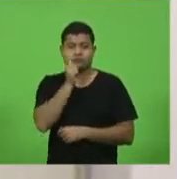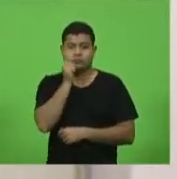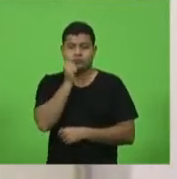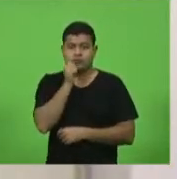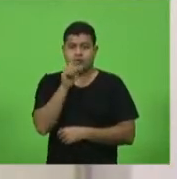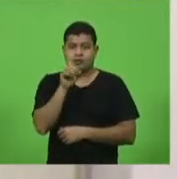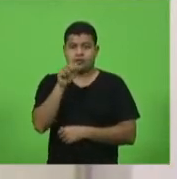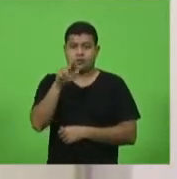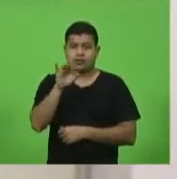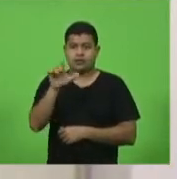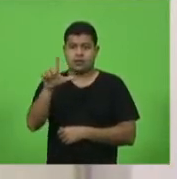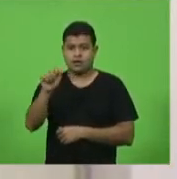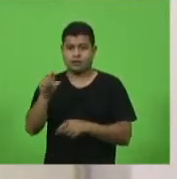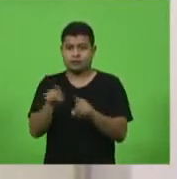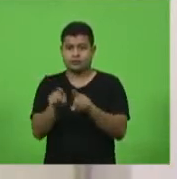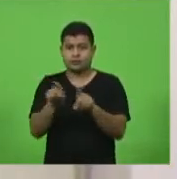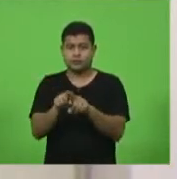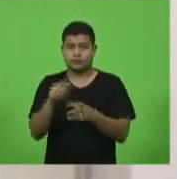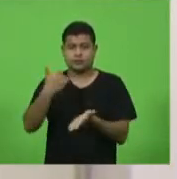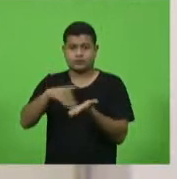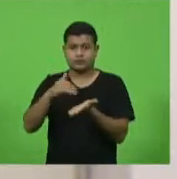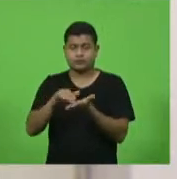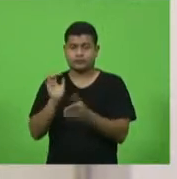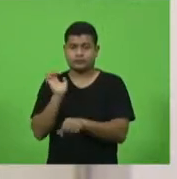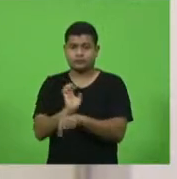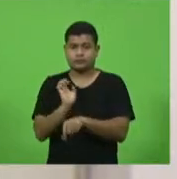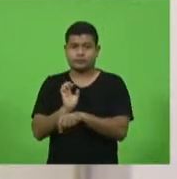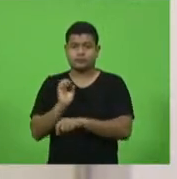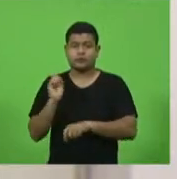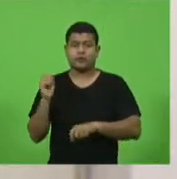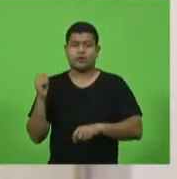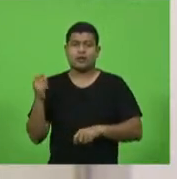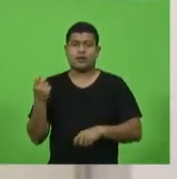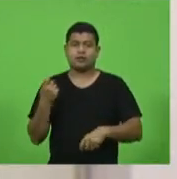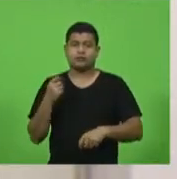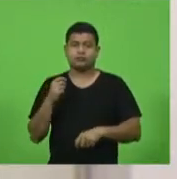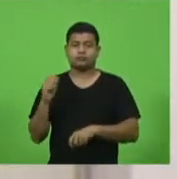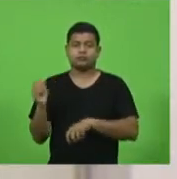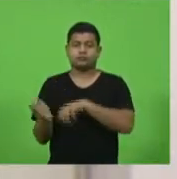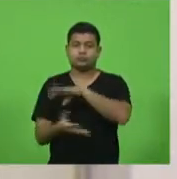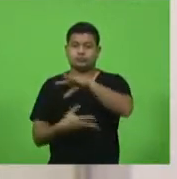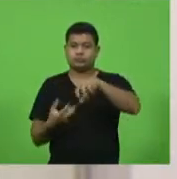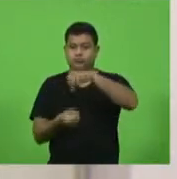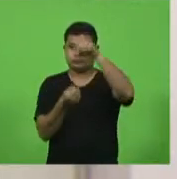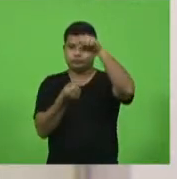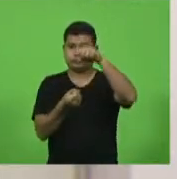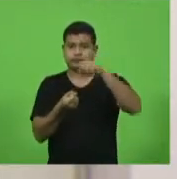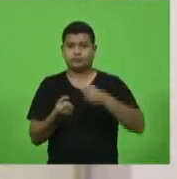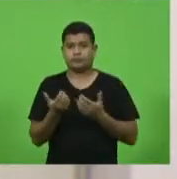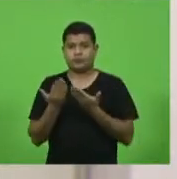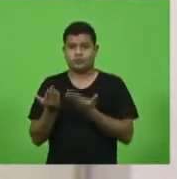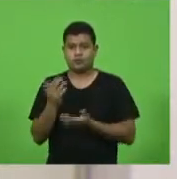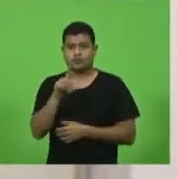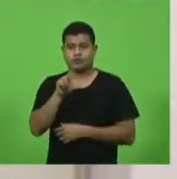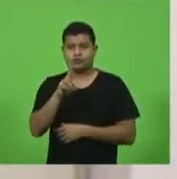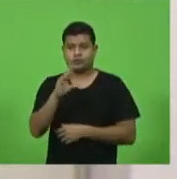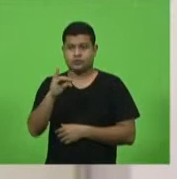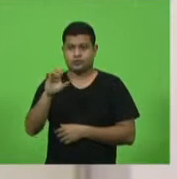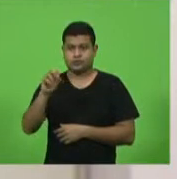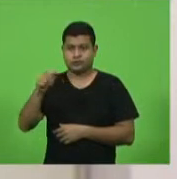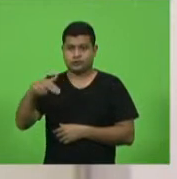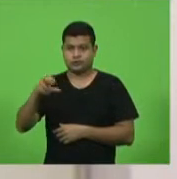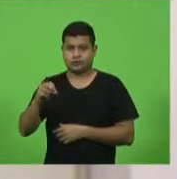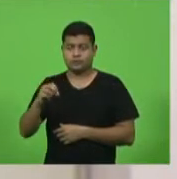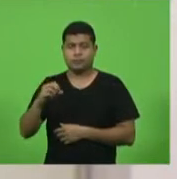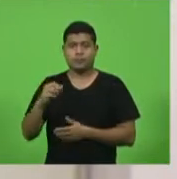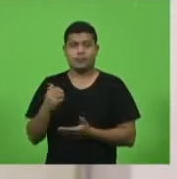Reiner. Excelentíssimo senhor secretário de Estado de Desenvolvimento Econômico Sustentável, Luciano Buligon. Excelentíssimo